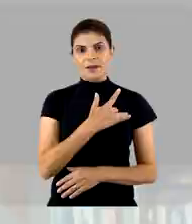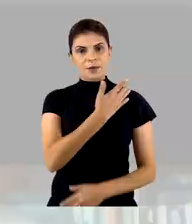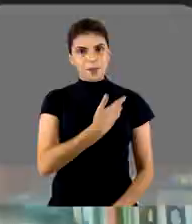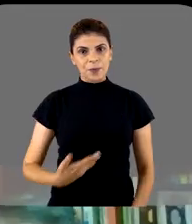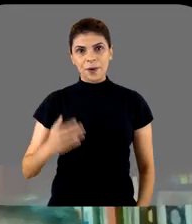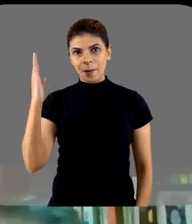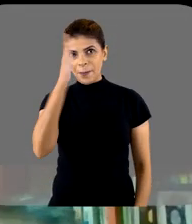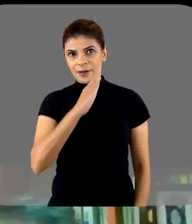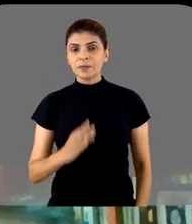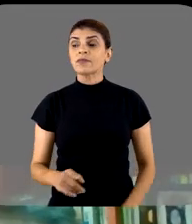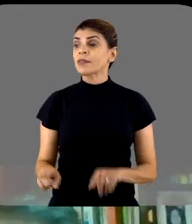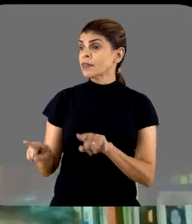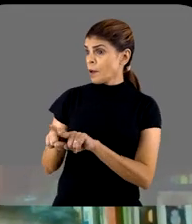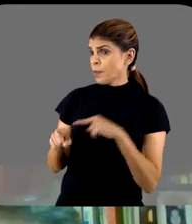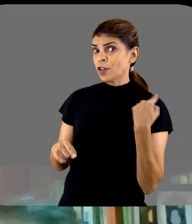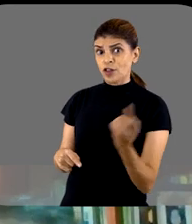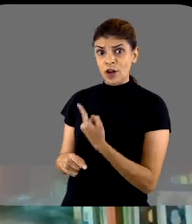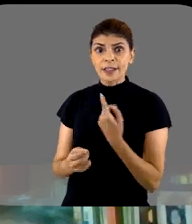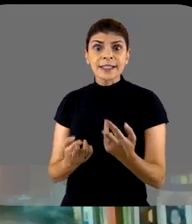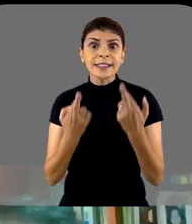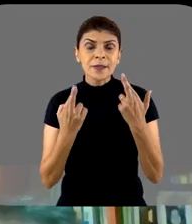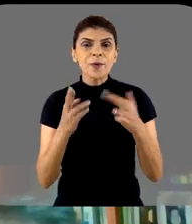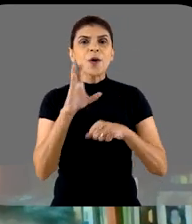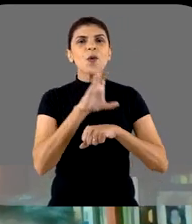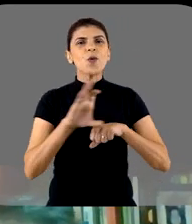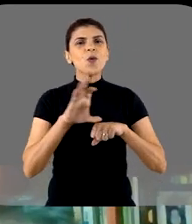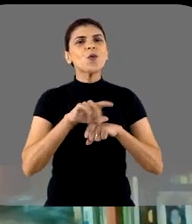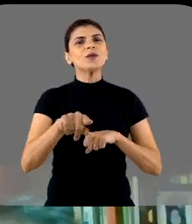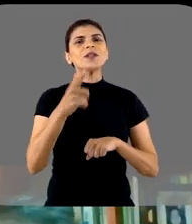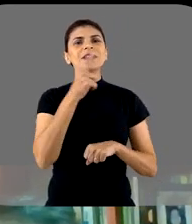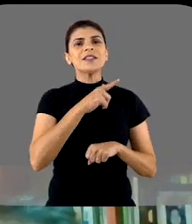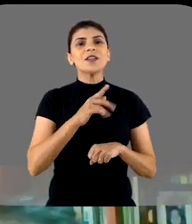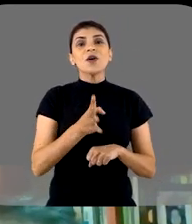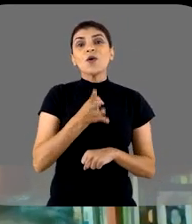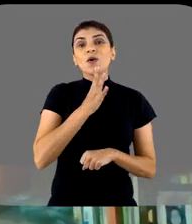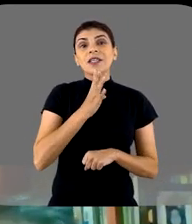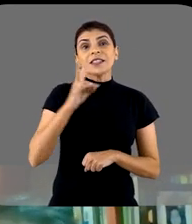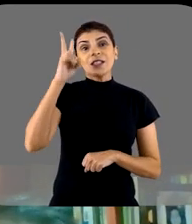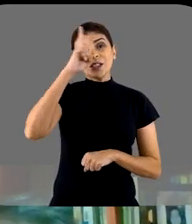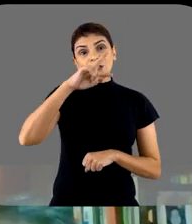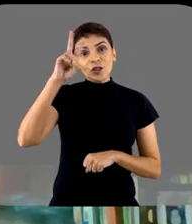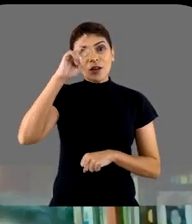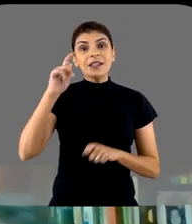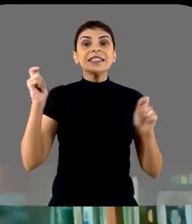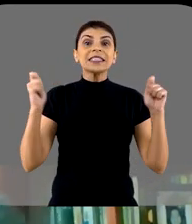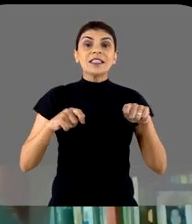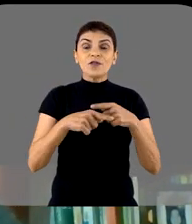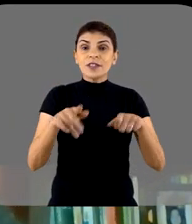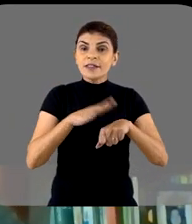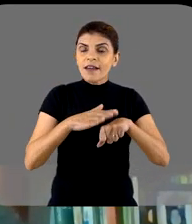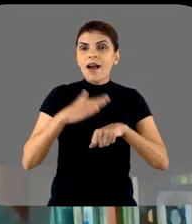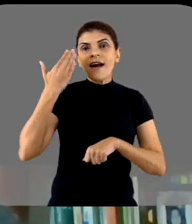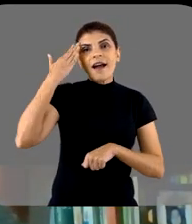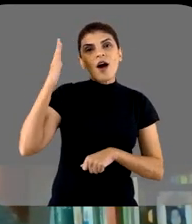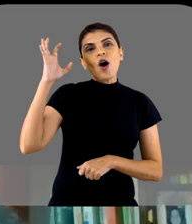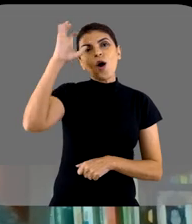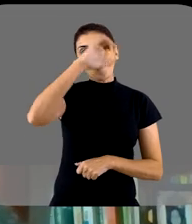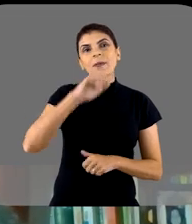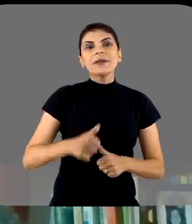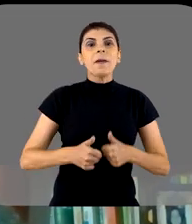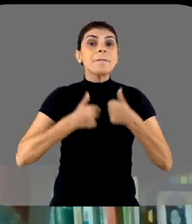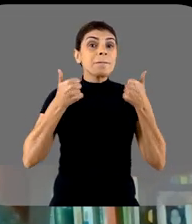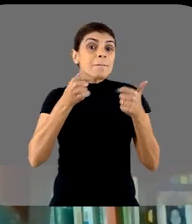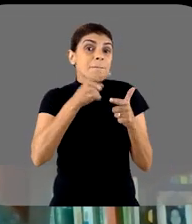brasileira. Mais do que isso, nós esperamos que esse curso, que esse conhecimento sobre a história, sirva a vocês para compreender